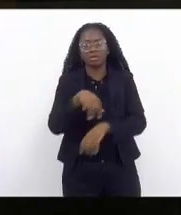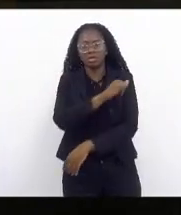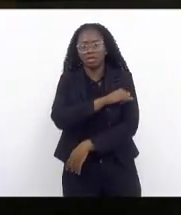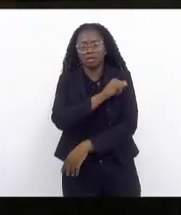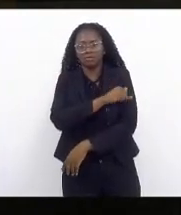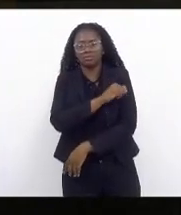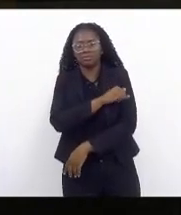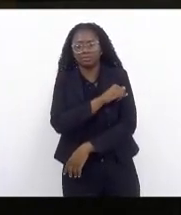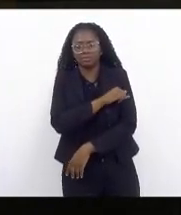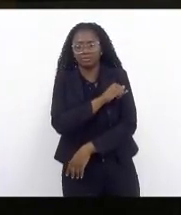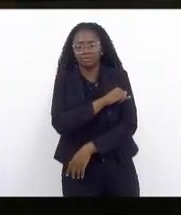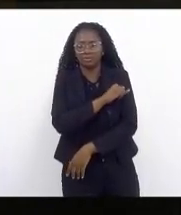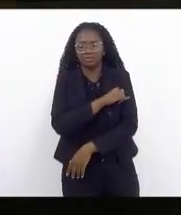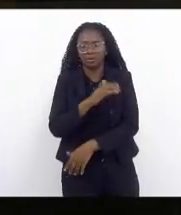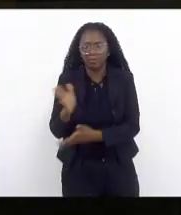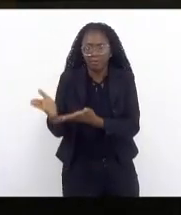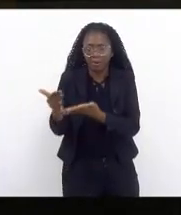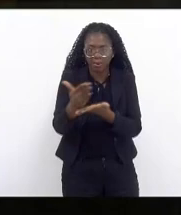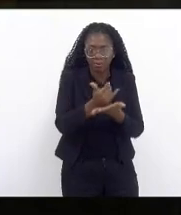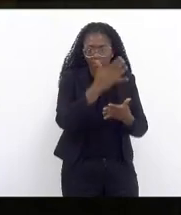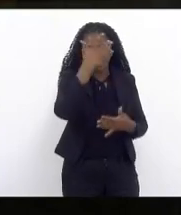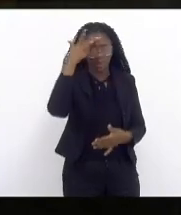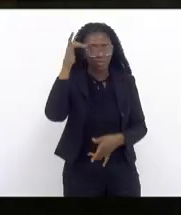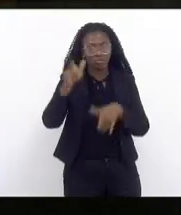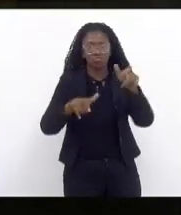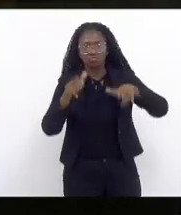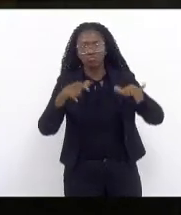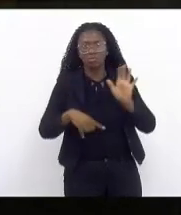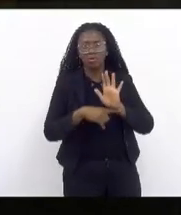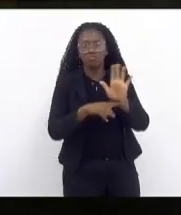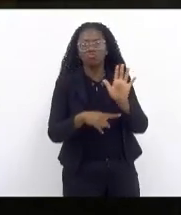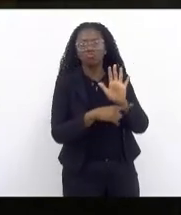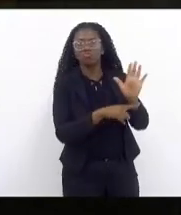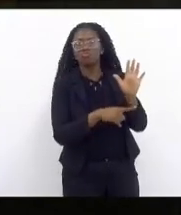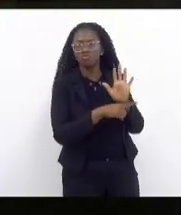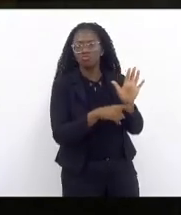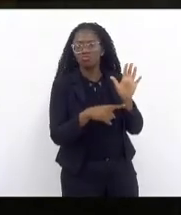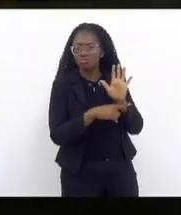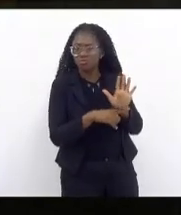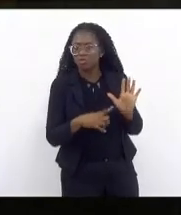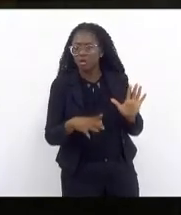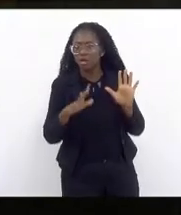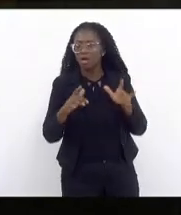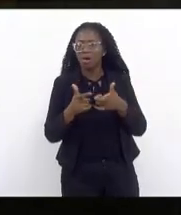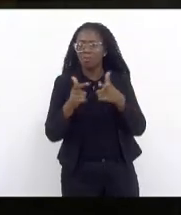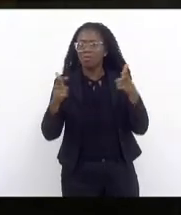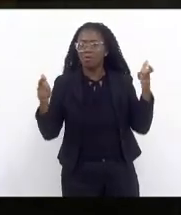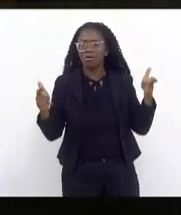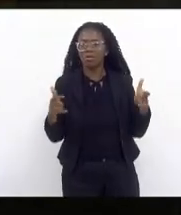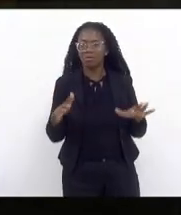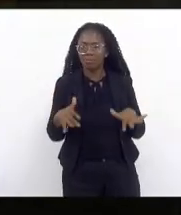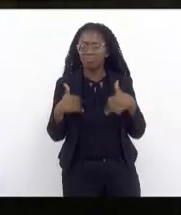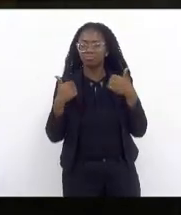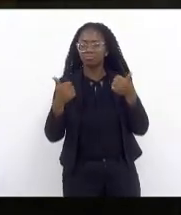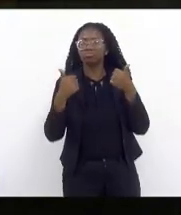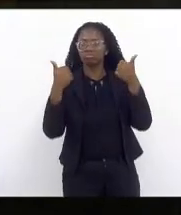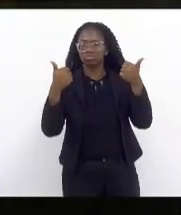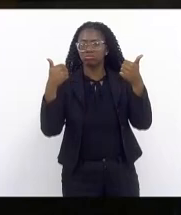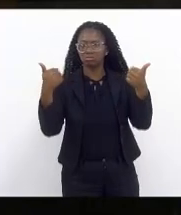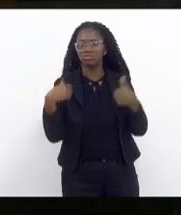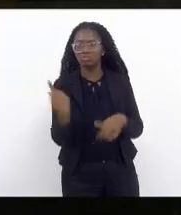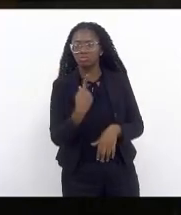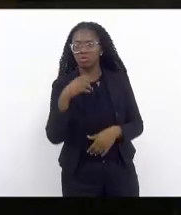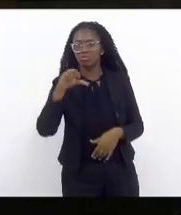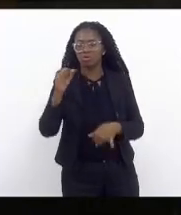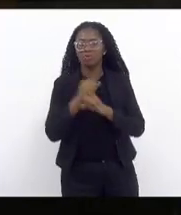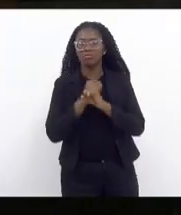captar investidores e investimentos aumentando a sua capacidade de ter credibilidade que nós chegaremos daqui a nove